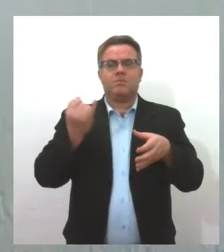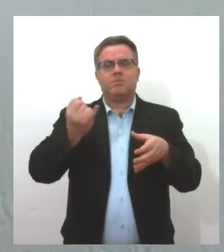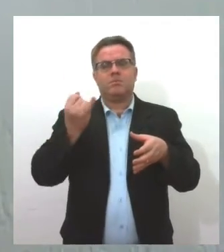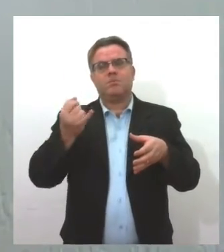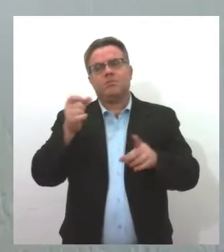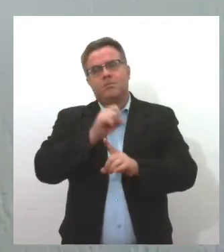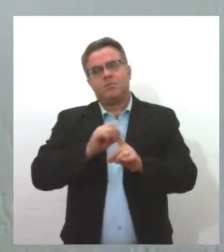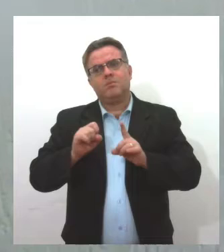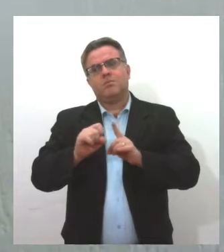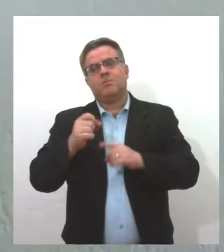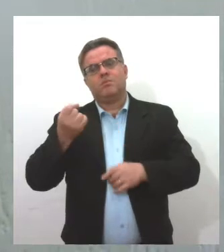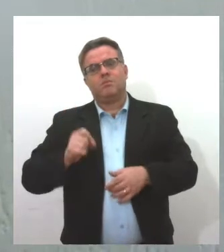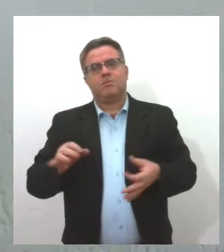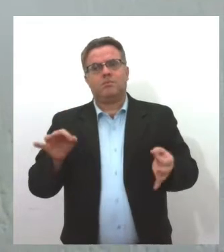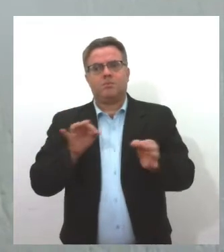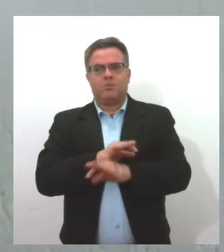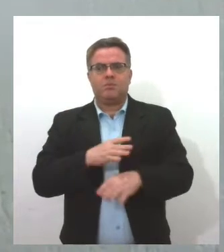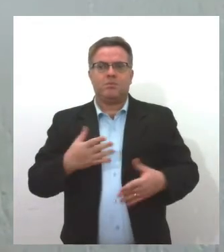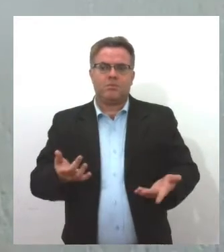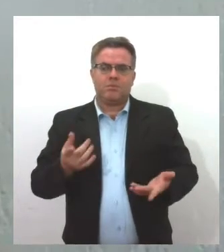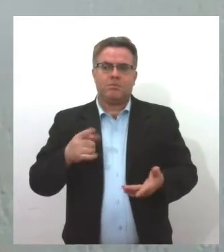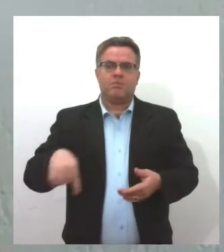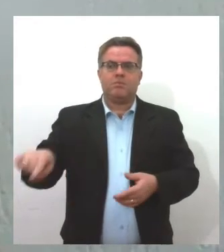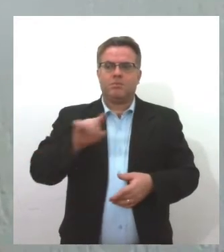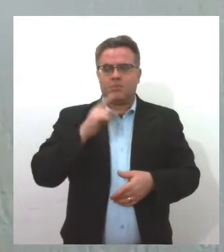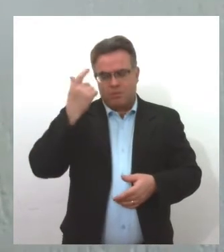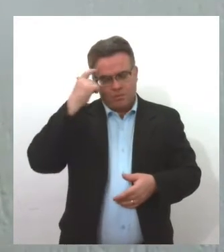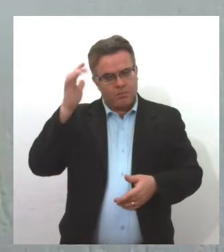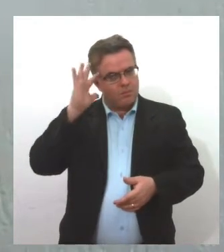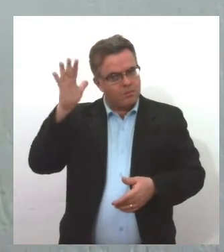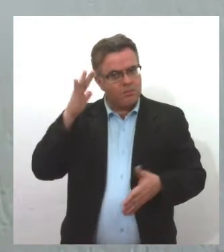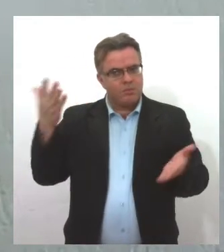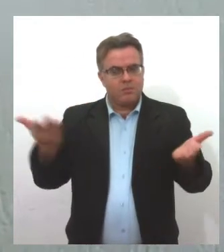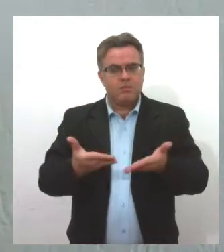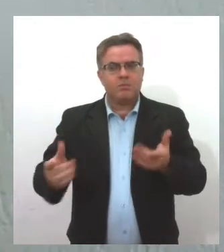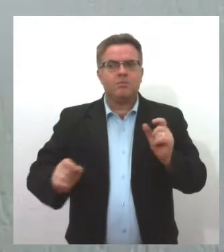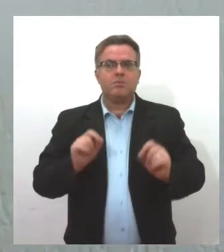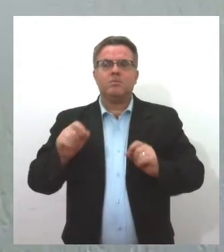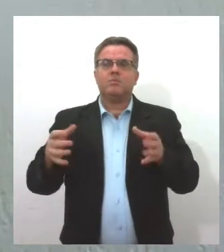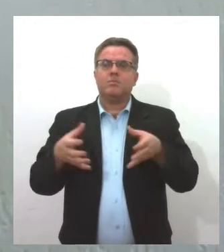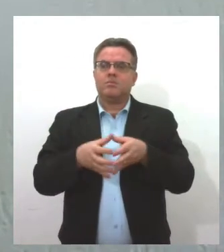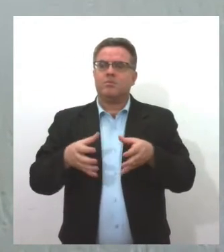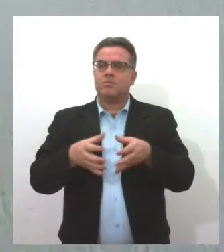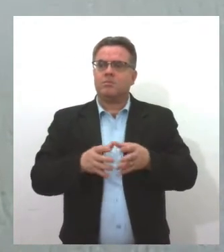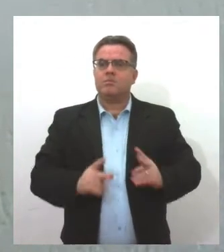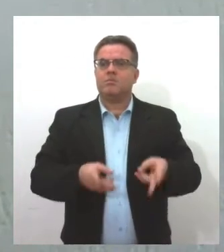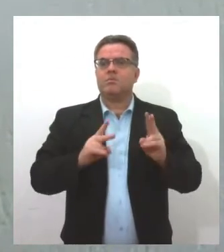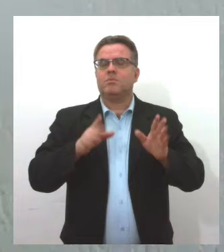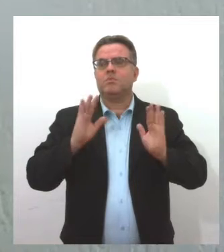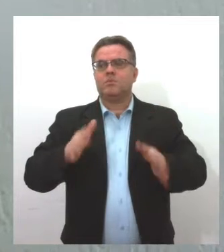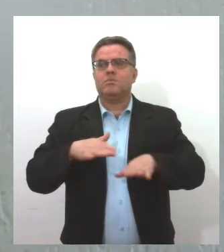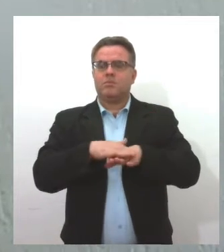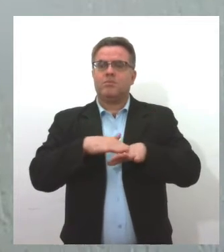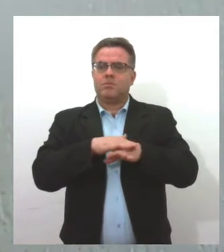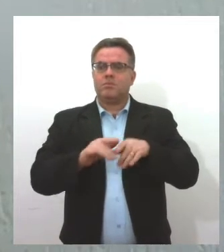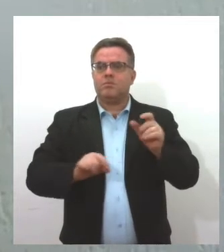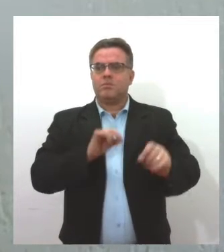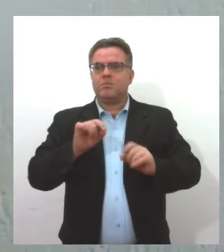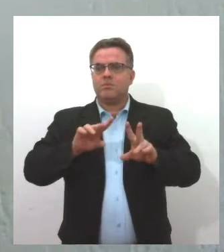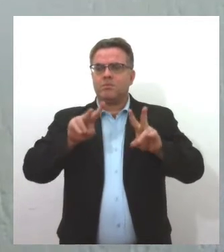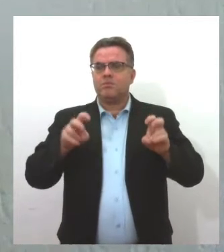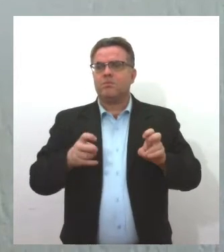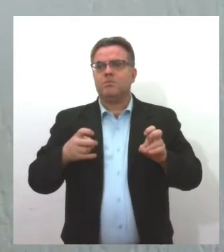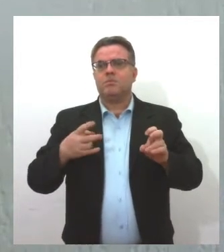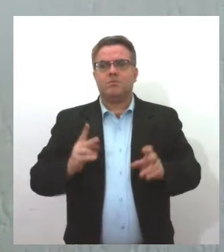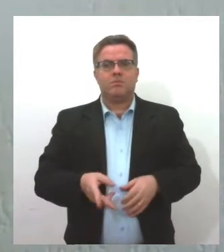sociedade de sergipe. O que vocês pensam agora para o grupo Emboaça? Lindolfo, já conversaram com o governador do estado,